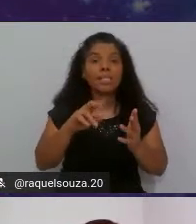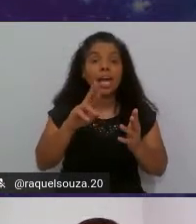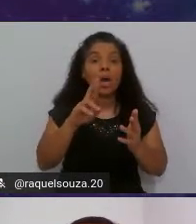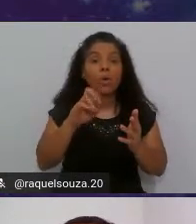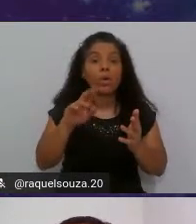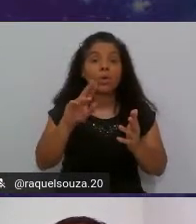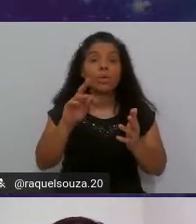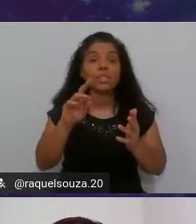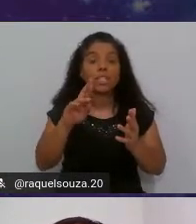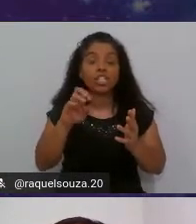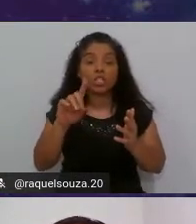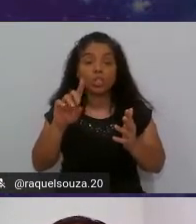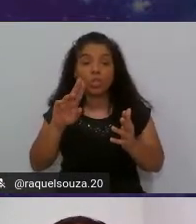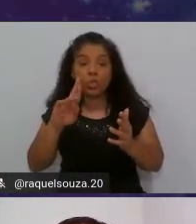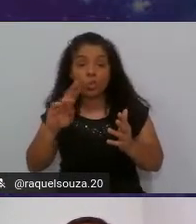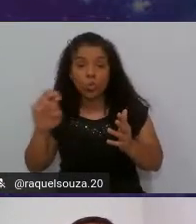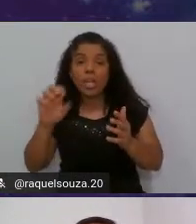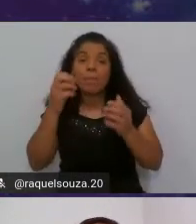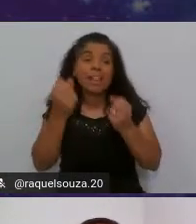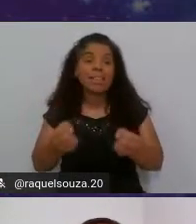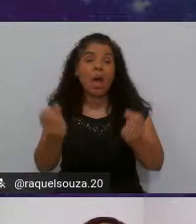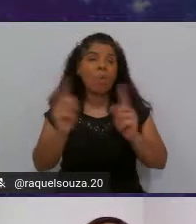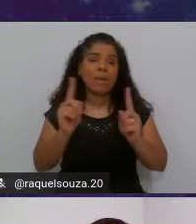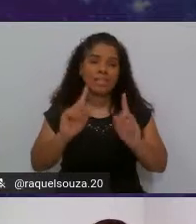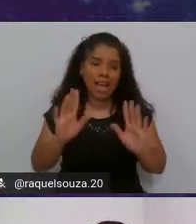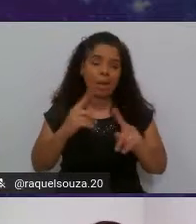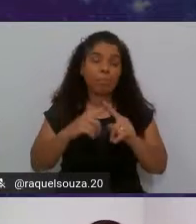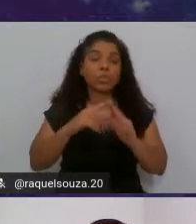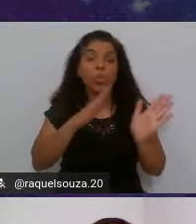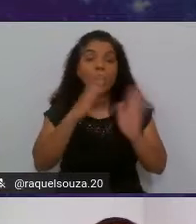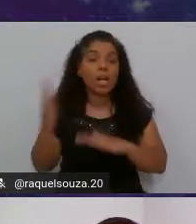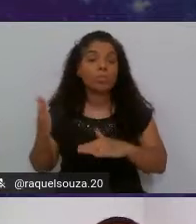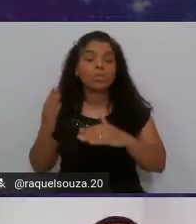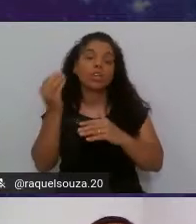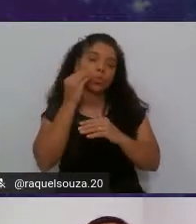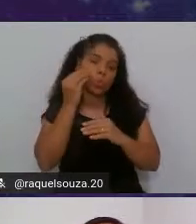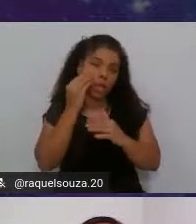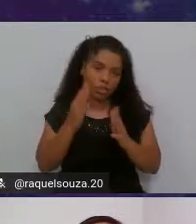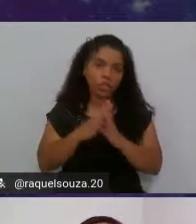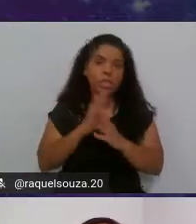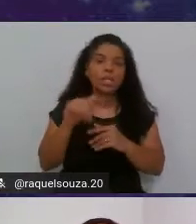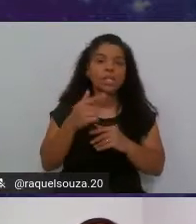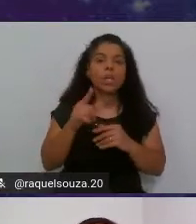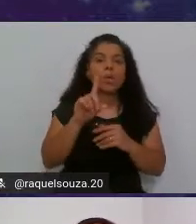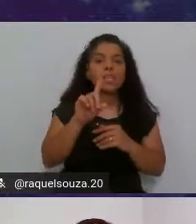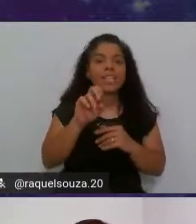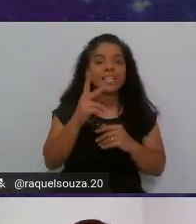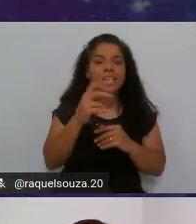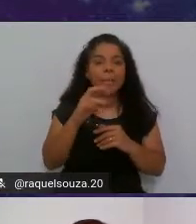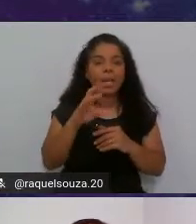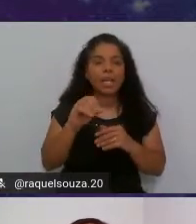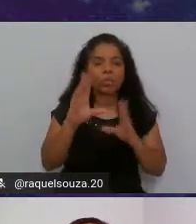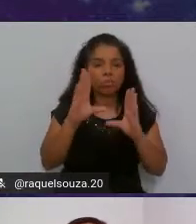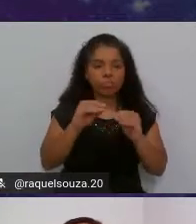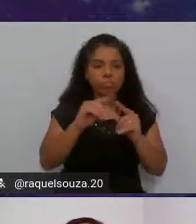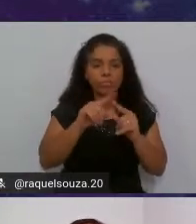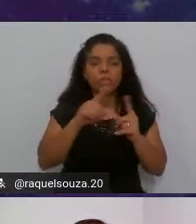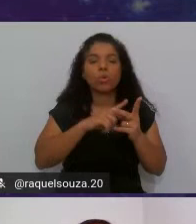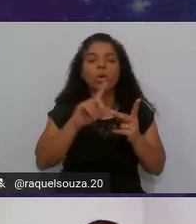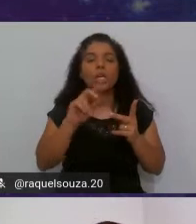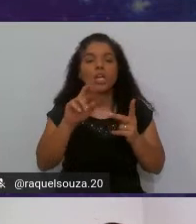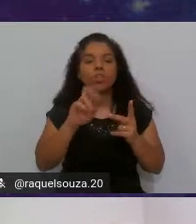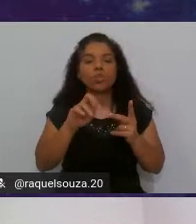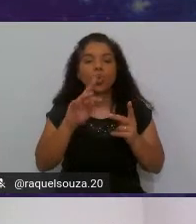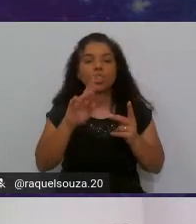pesar durante o processo do teste tá então desabilita o ViewResult3 e agora